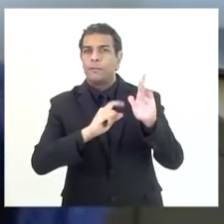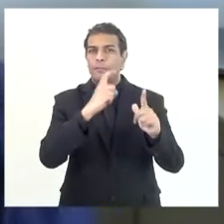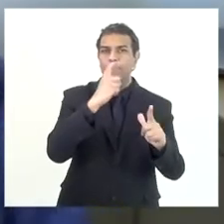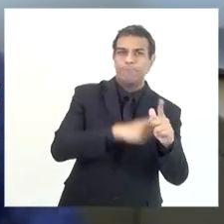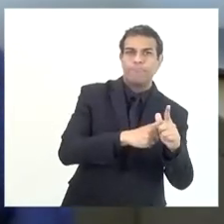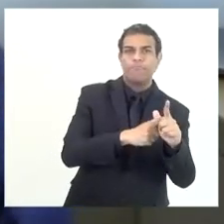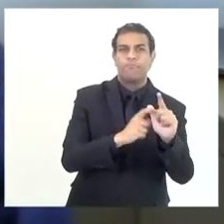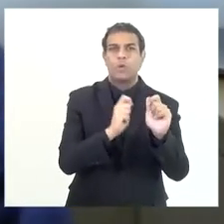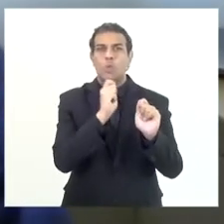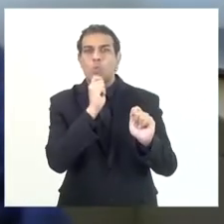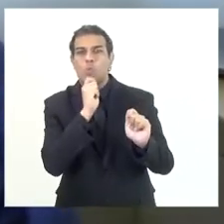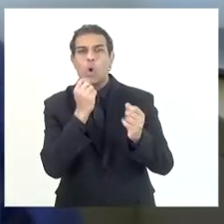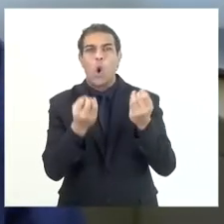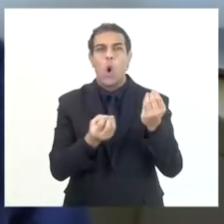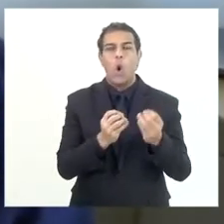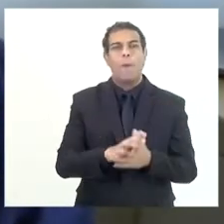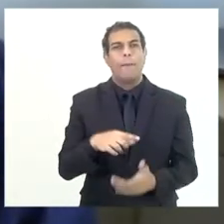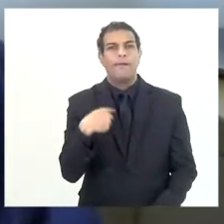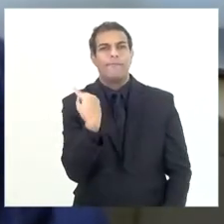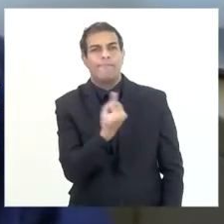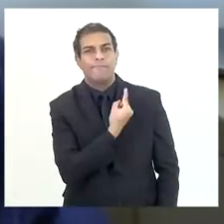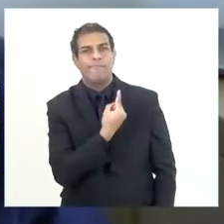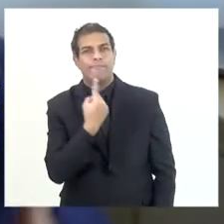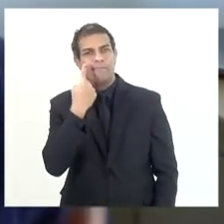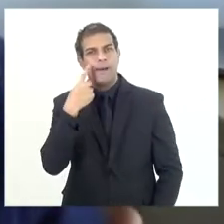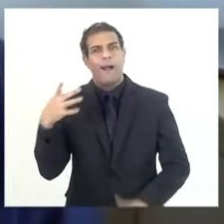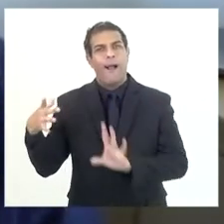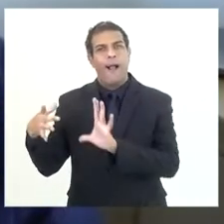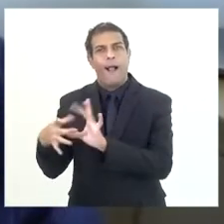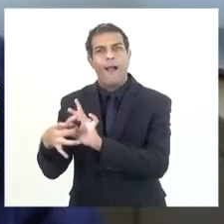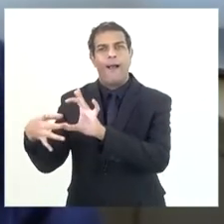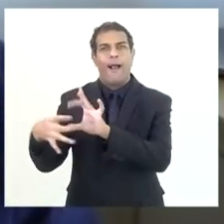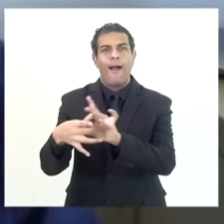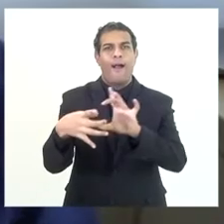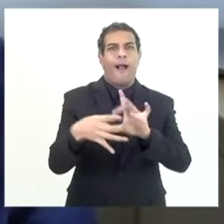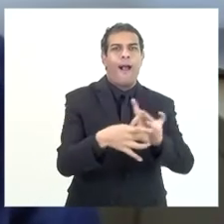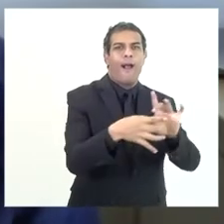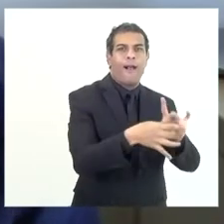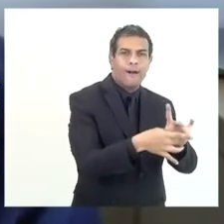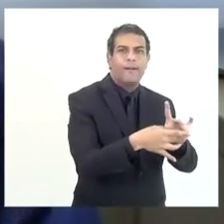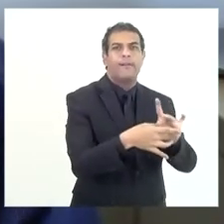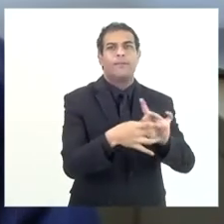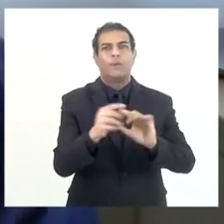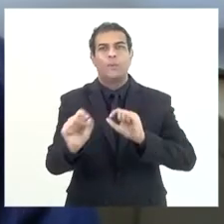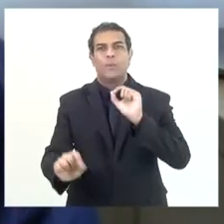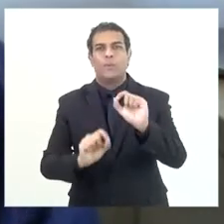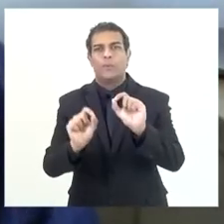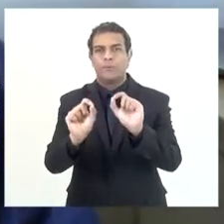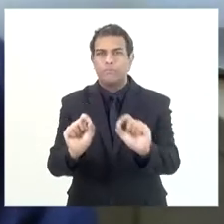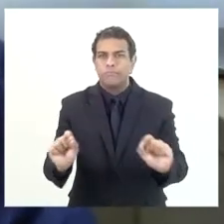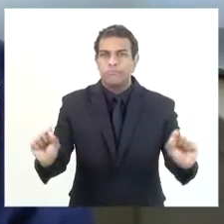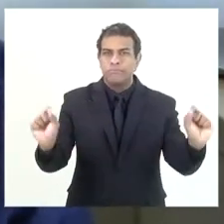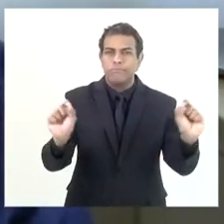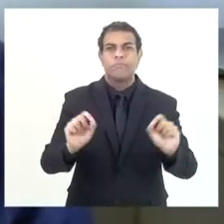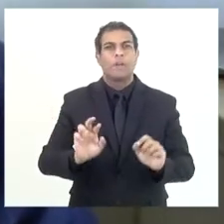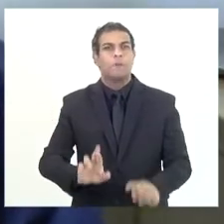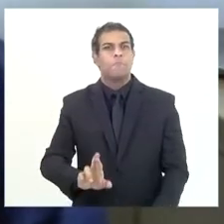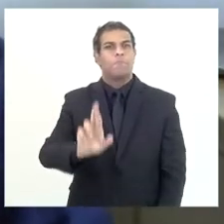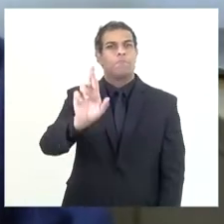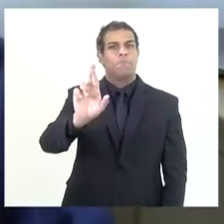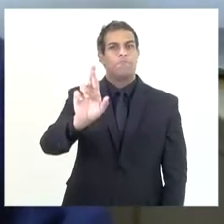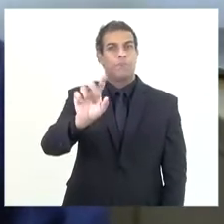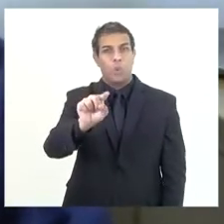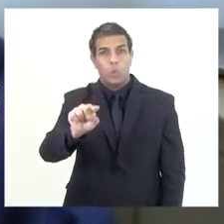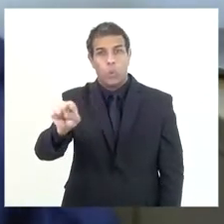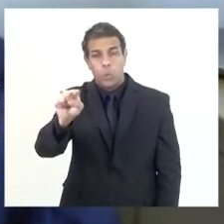então a gente quer fazer uma conexão aqui entre os senhores responsáveis